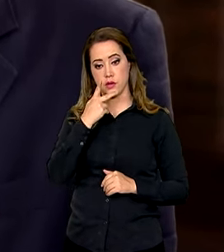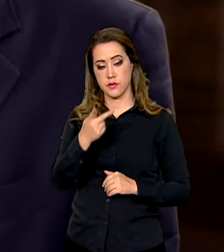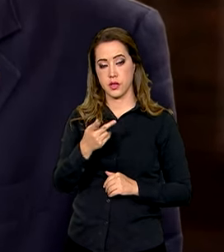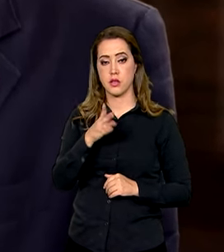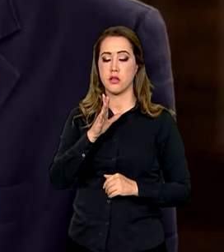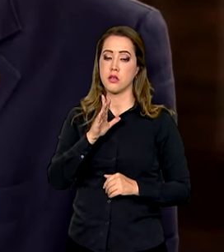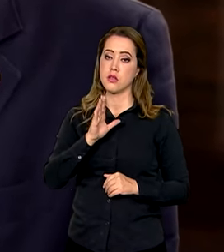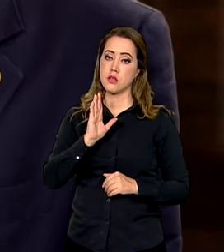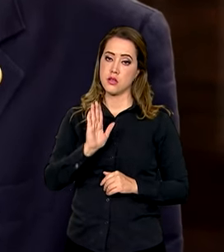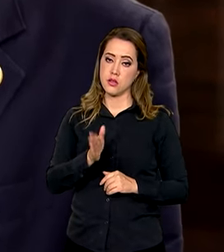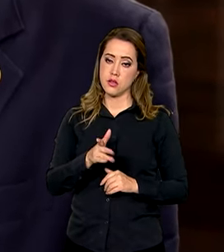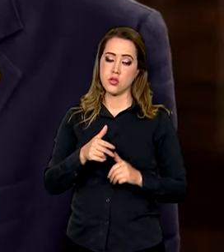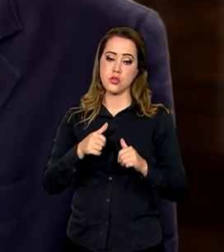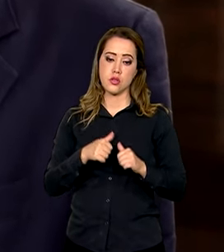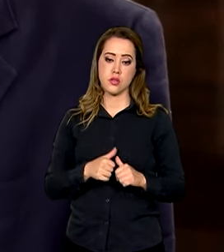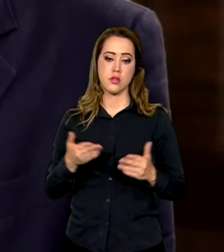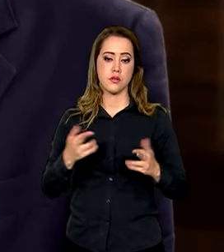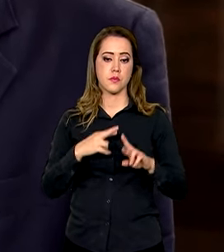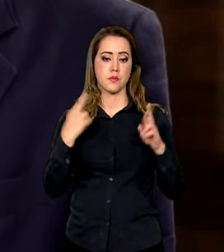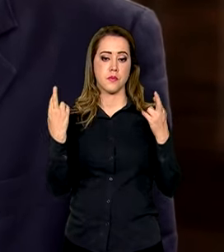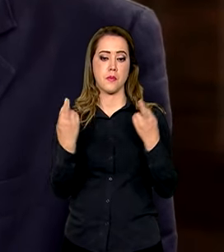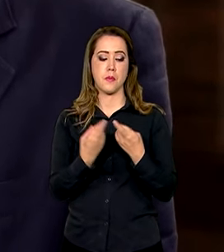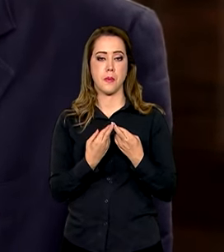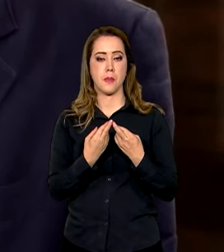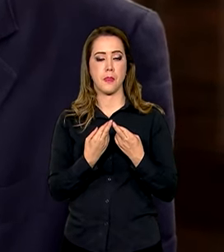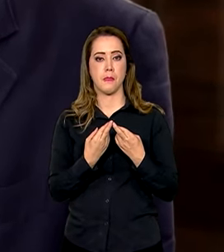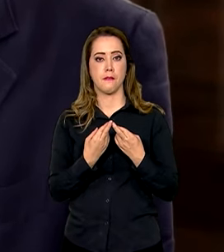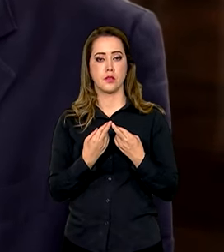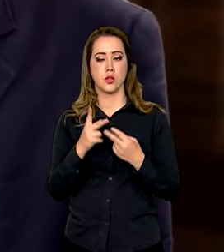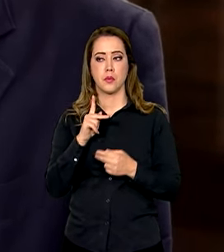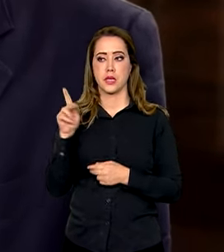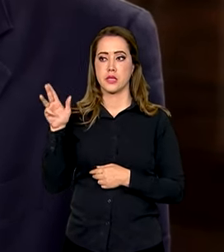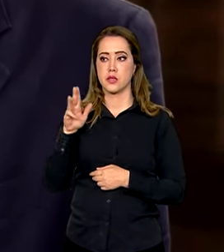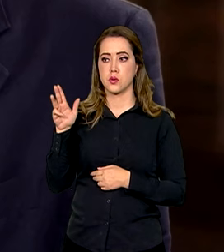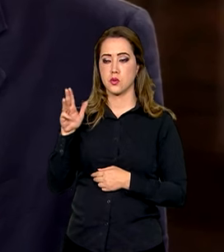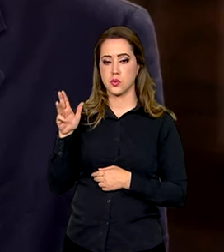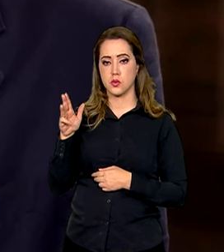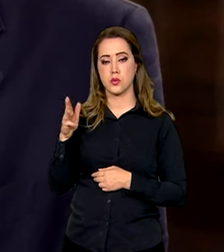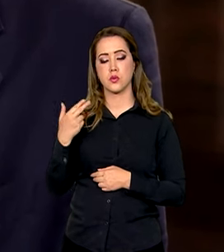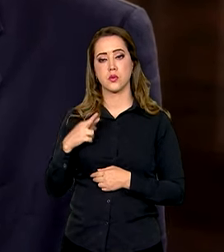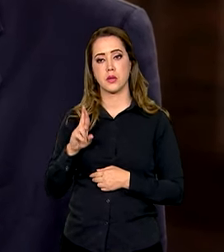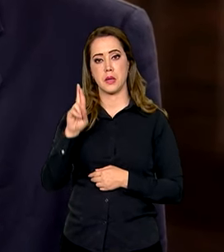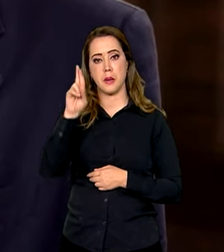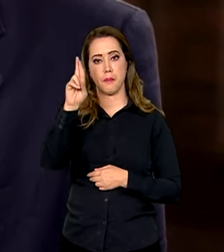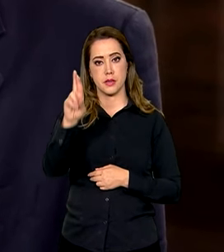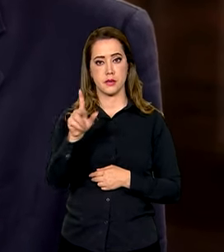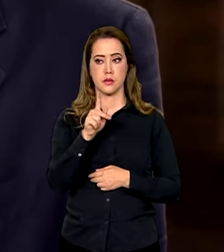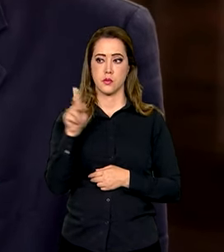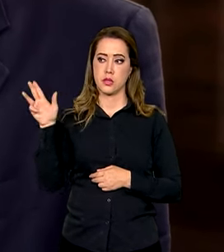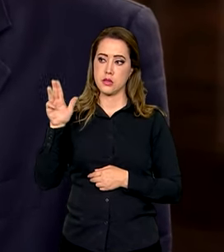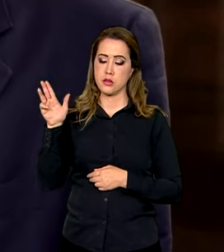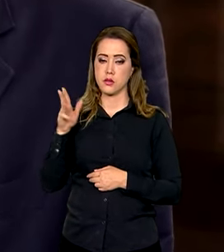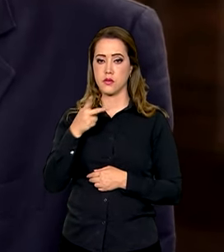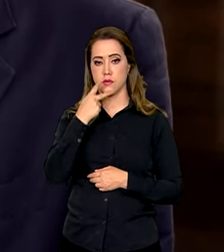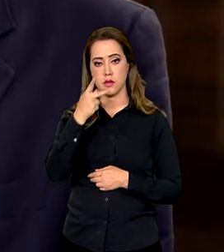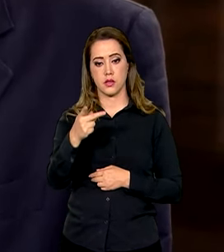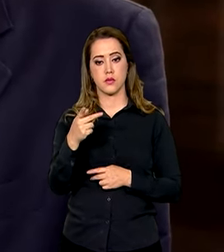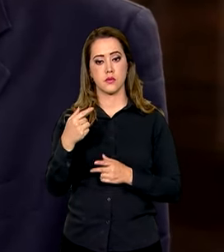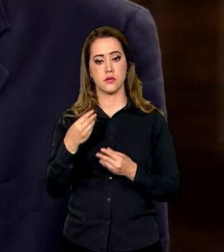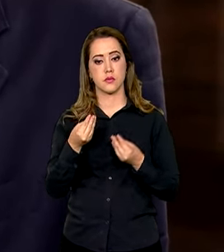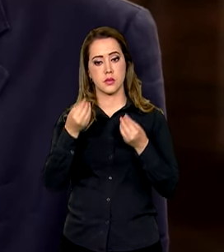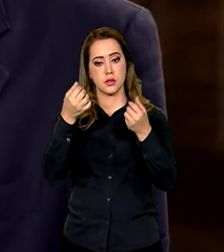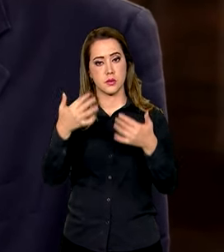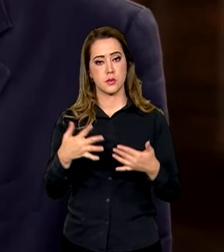hoje nessa reunião por instrução do presidente Lula e representando o presidente Lula para trazer a